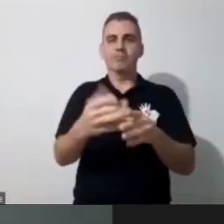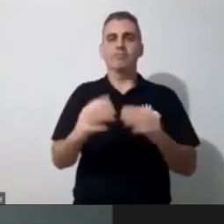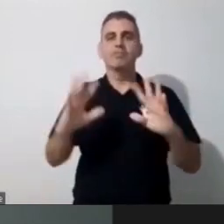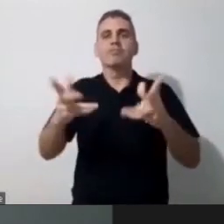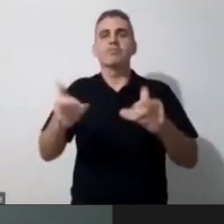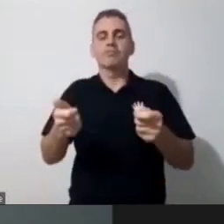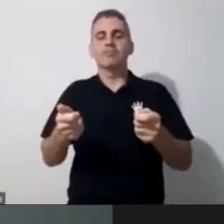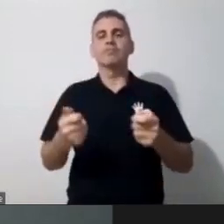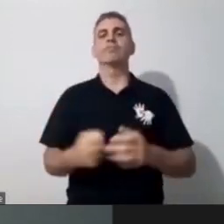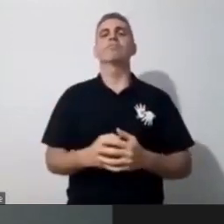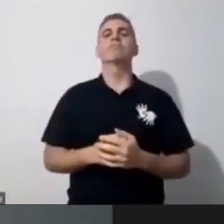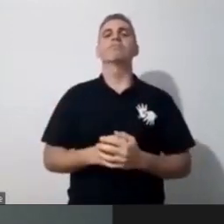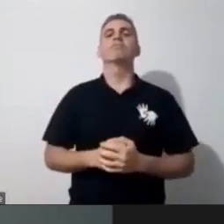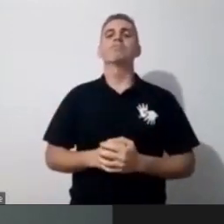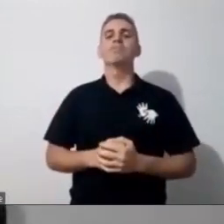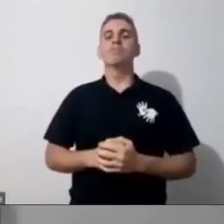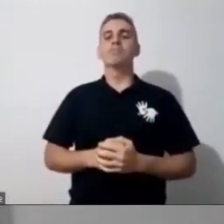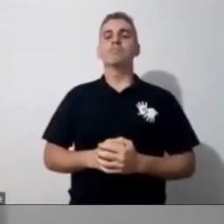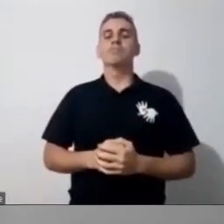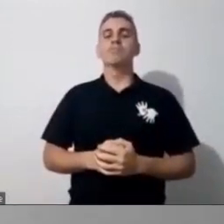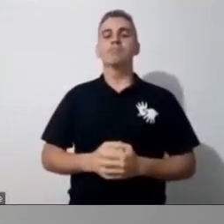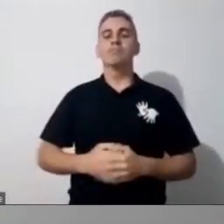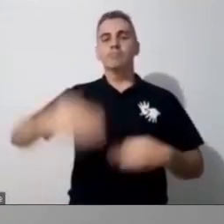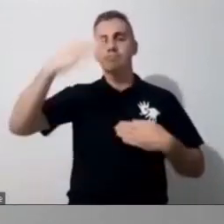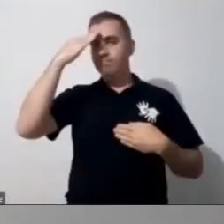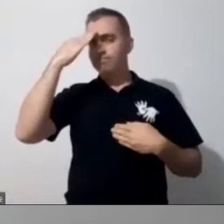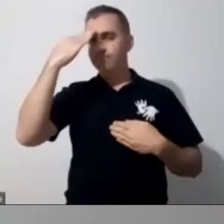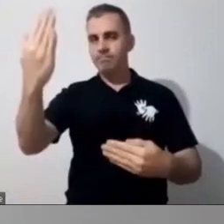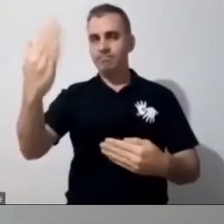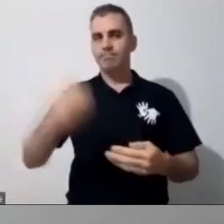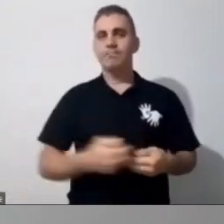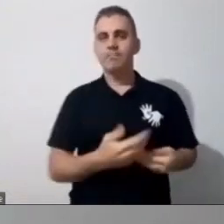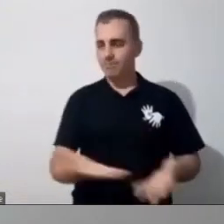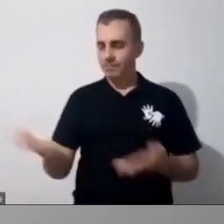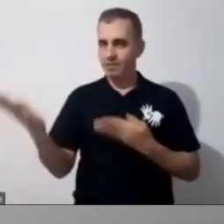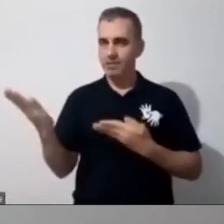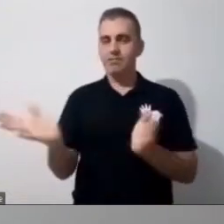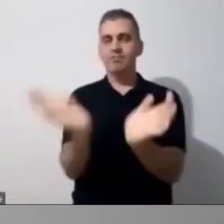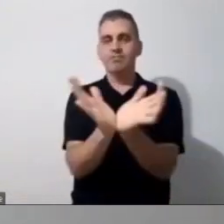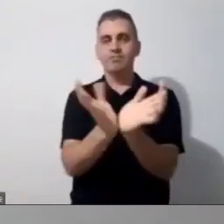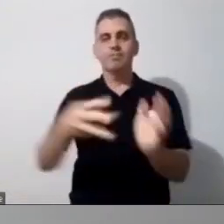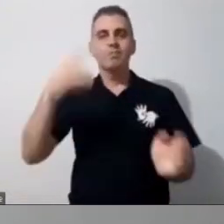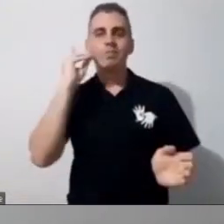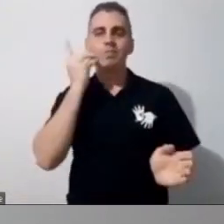Verdade. Eu agradeço o convite da nossa colega Dani, né, porque